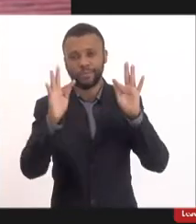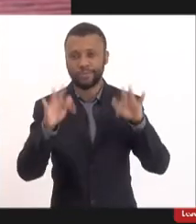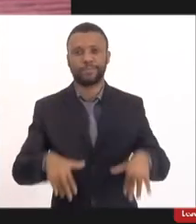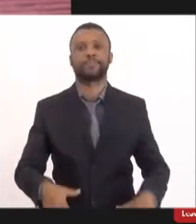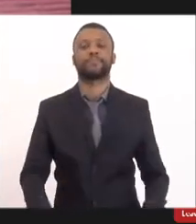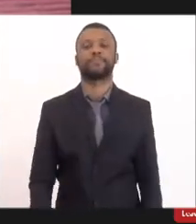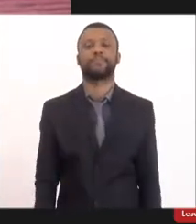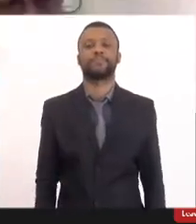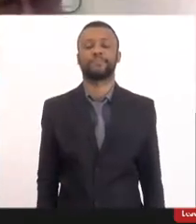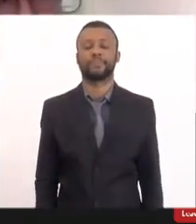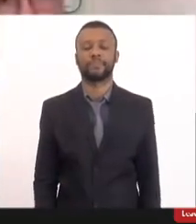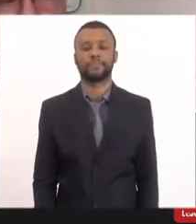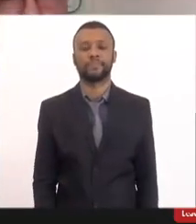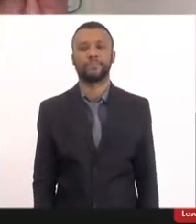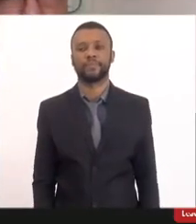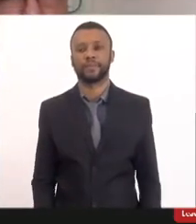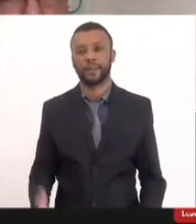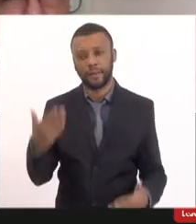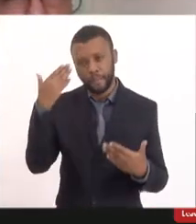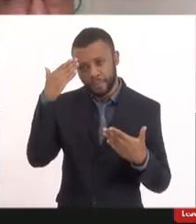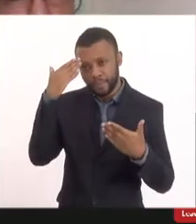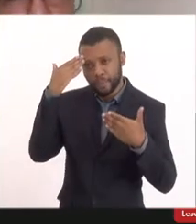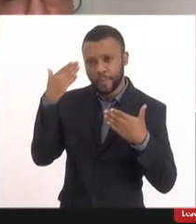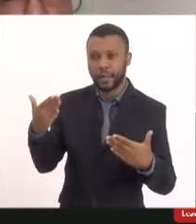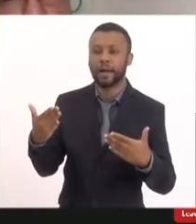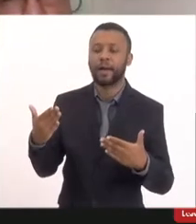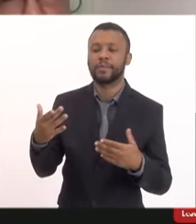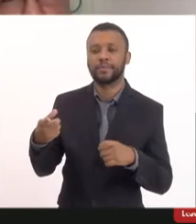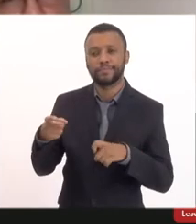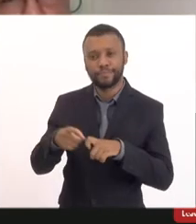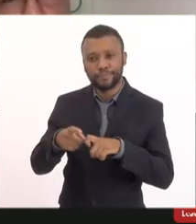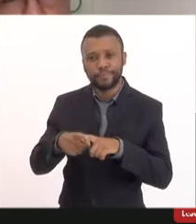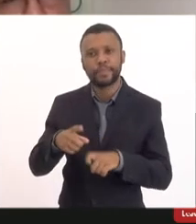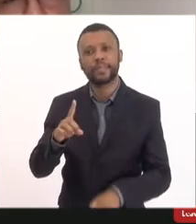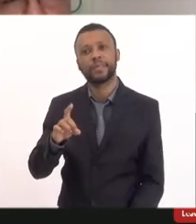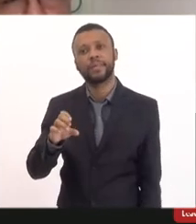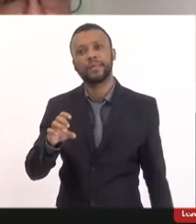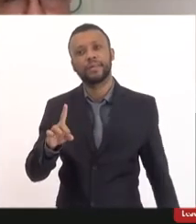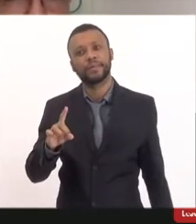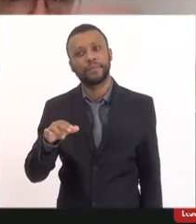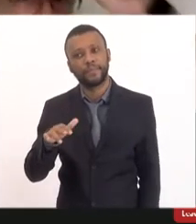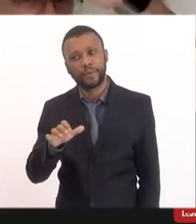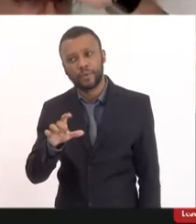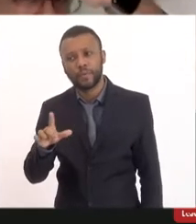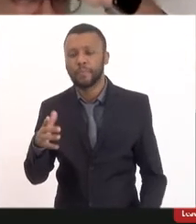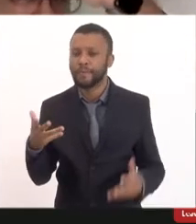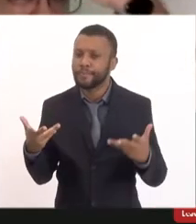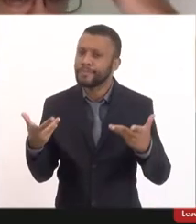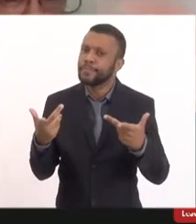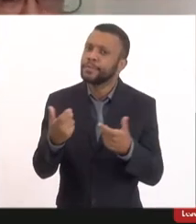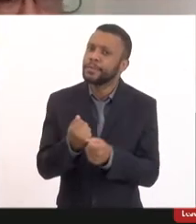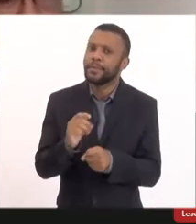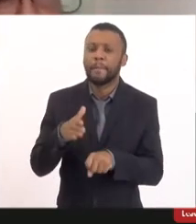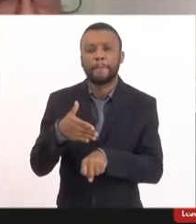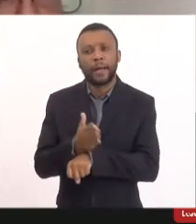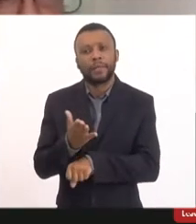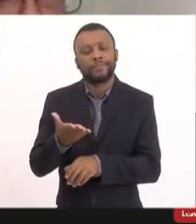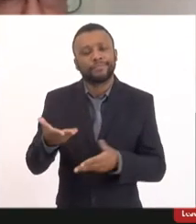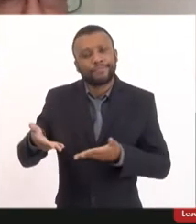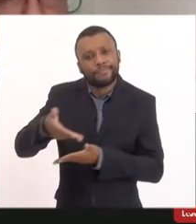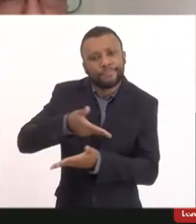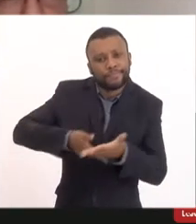muito obrigada doutora Edmilson pela sua brilhante participação hoje aqui nessa tão importante